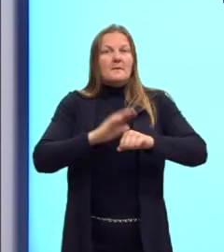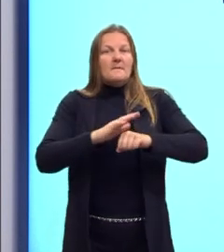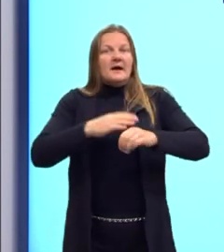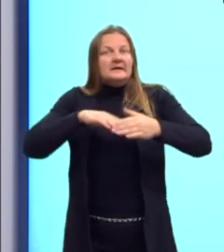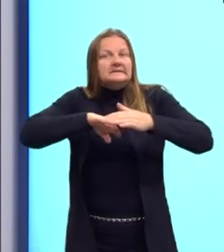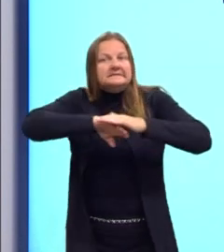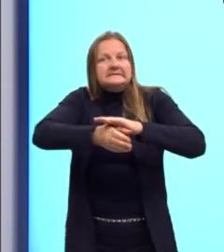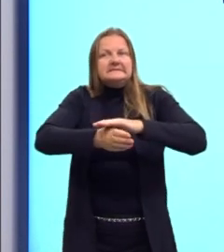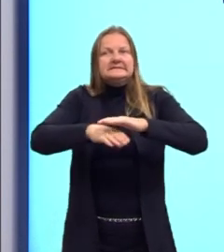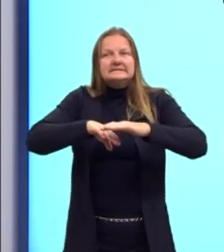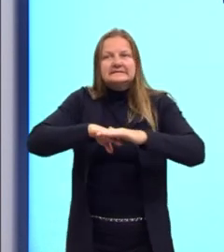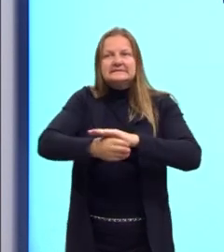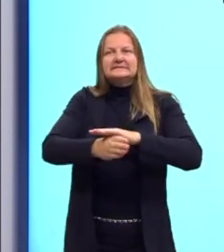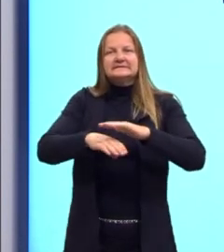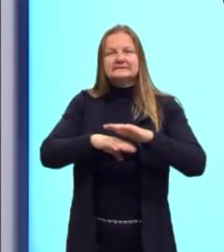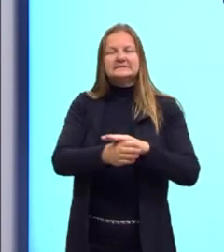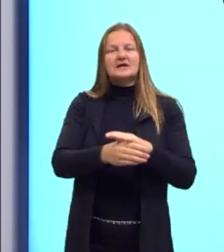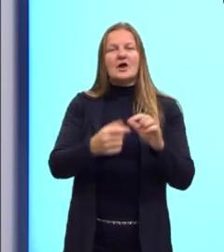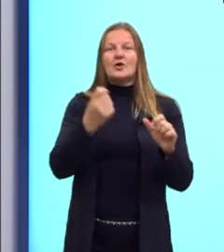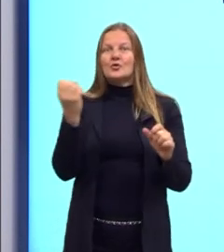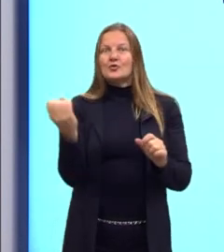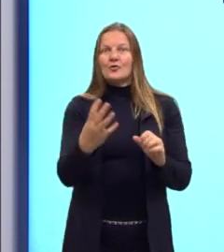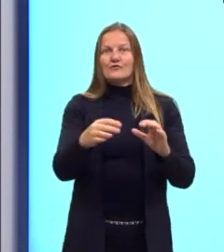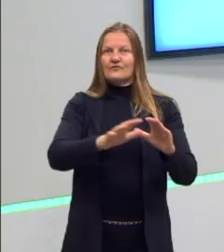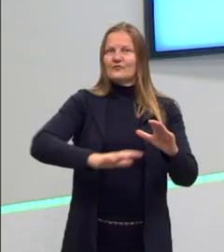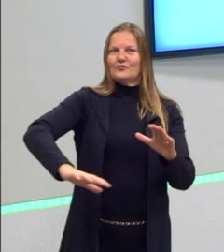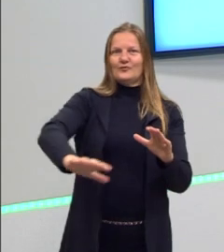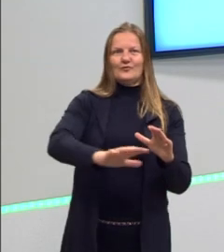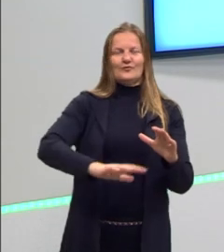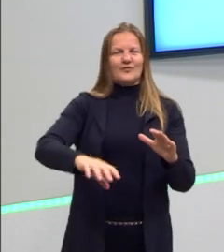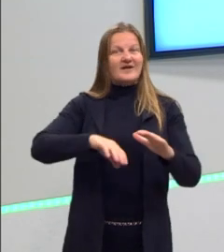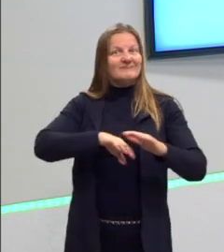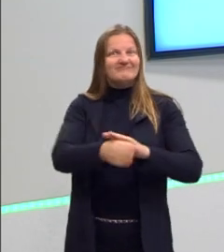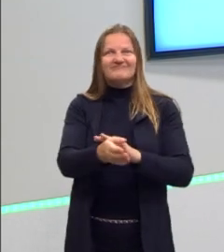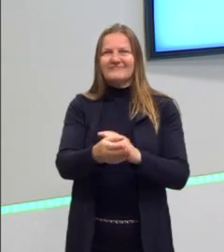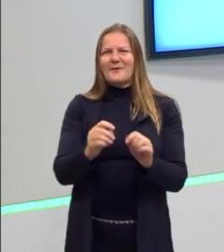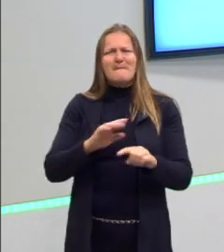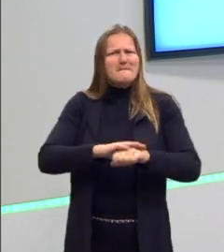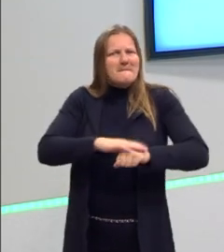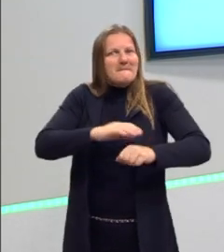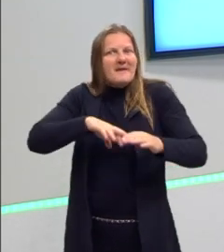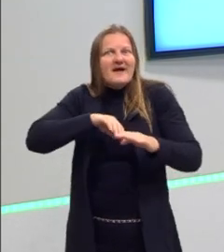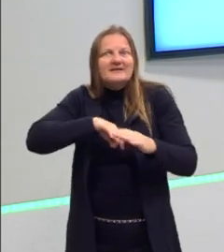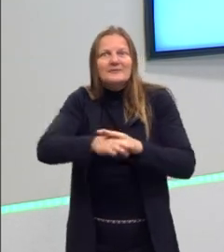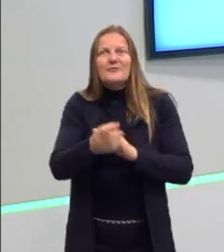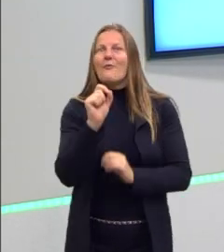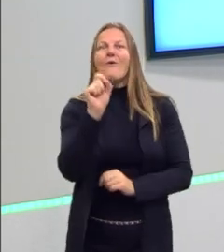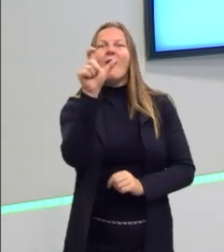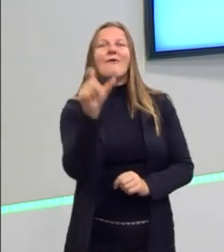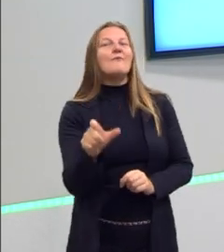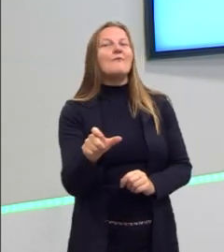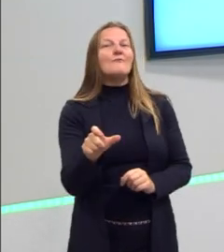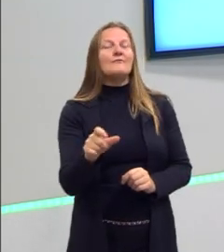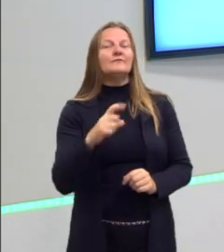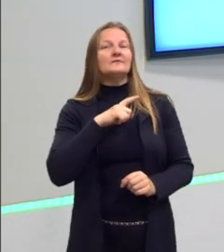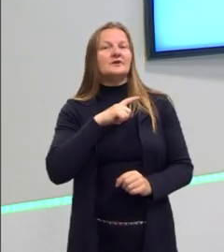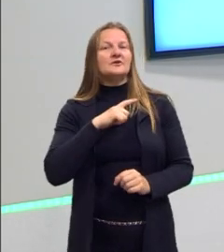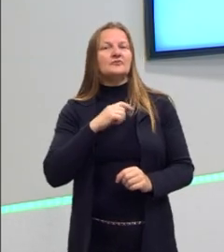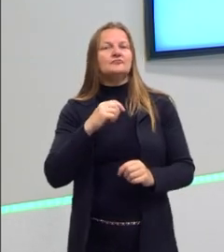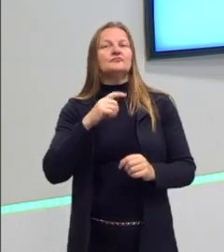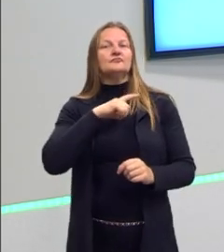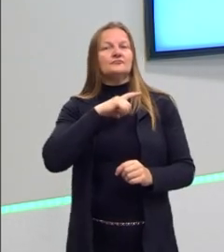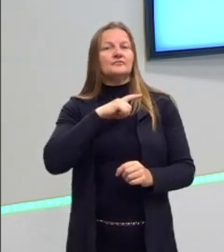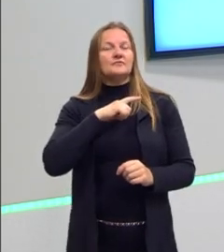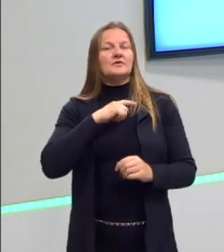adaptados, aquele ambiente novo. E só vai ser mais adaptado aquele ambiente novo quem já teve,